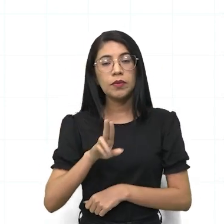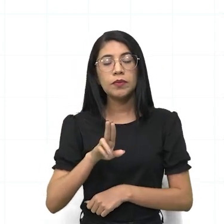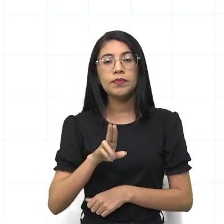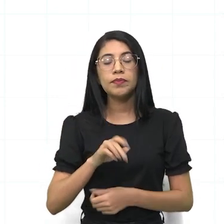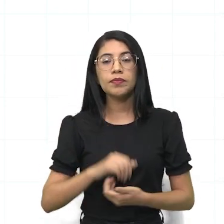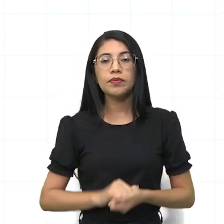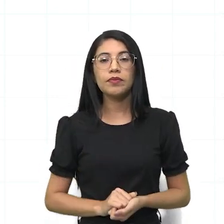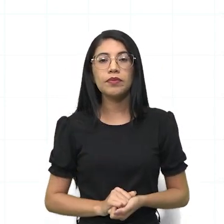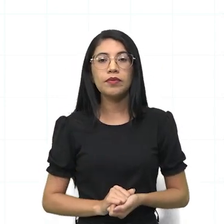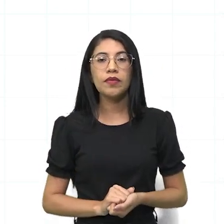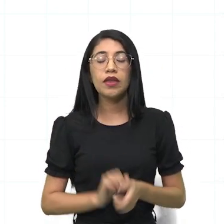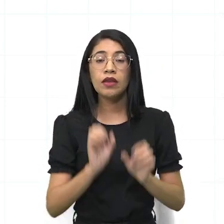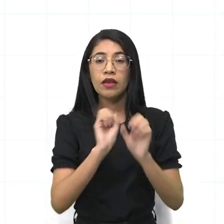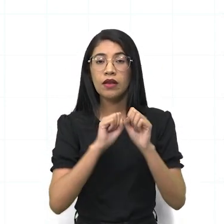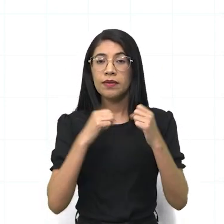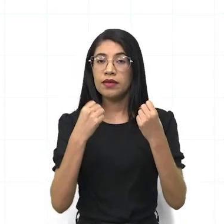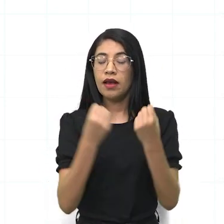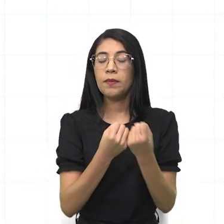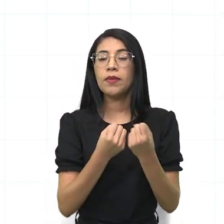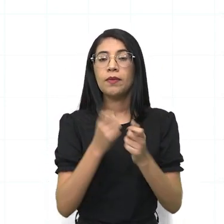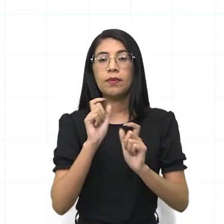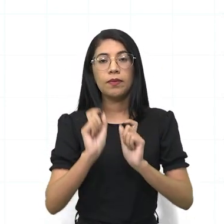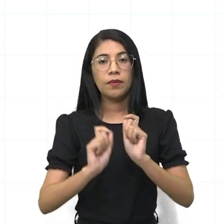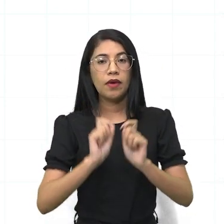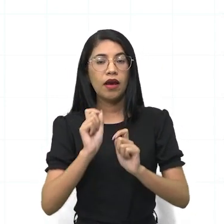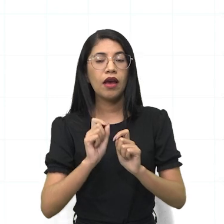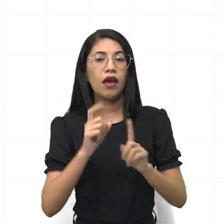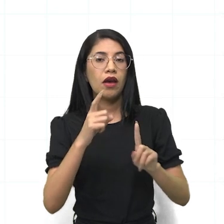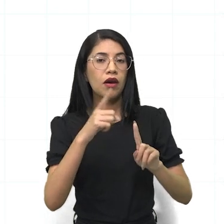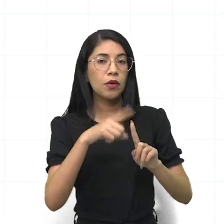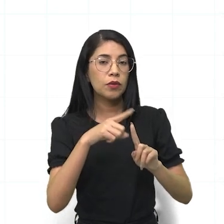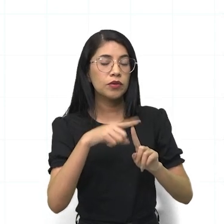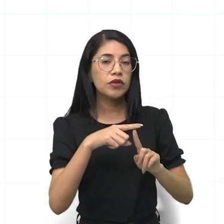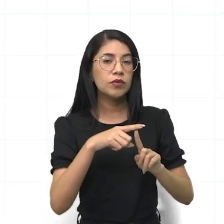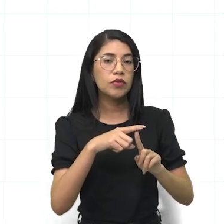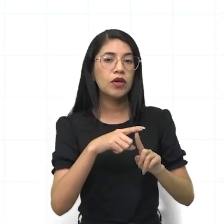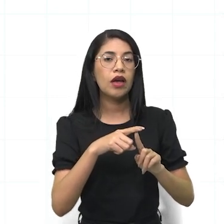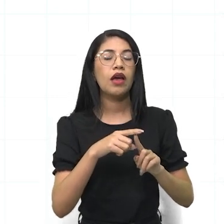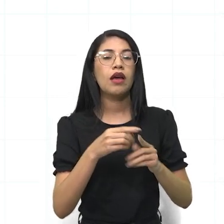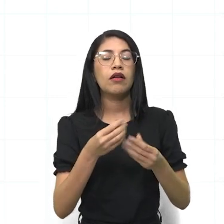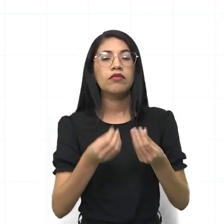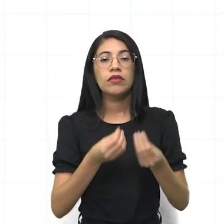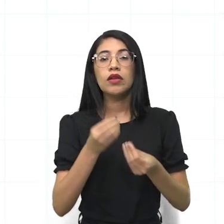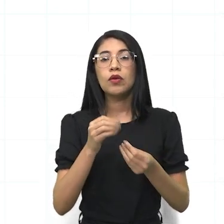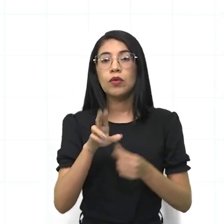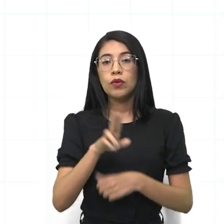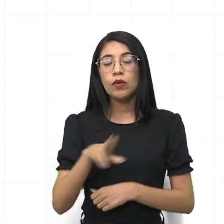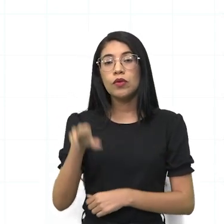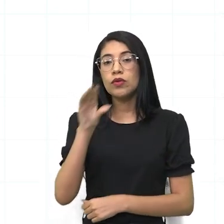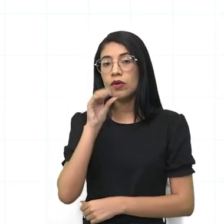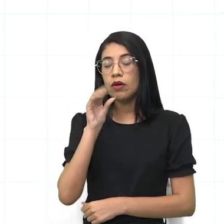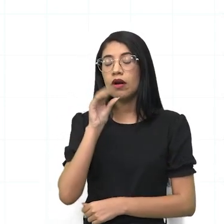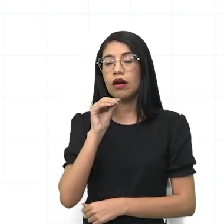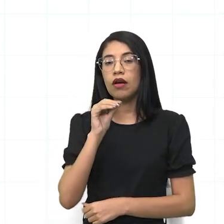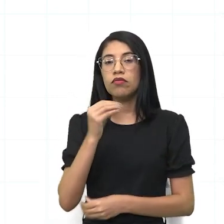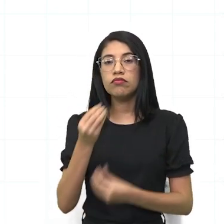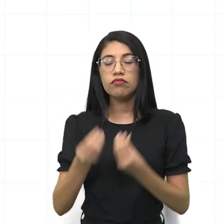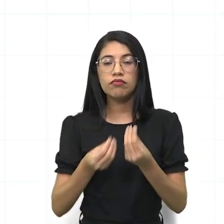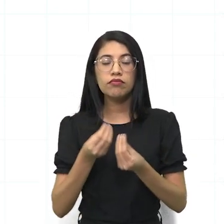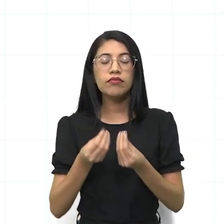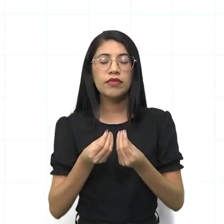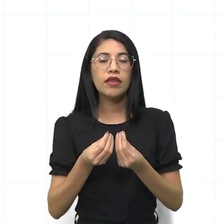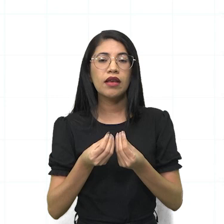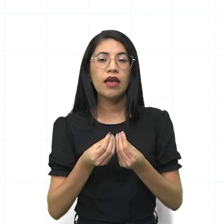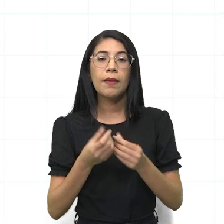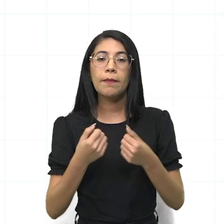embora o, o seminário, né, seja uma modalidade de forma oral, né, que nós trabalhamos aí de forma